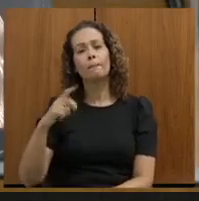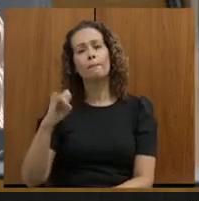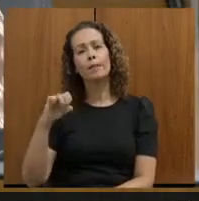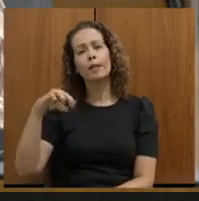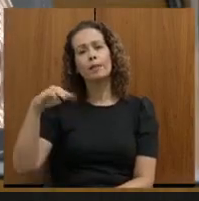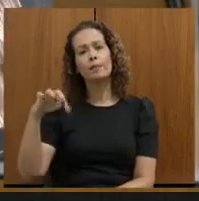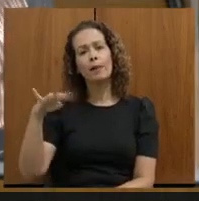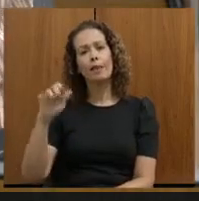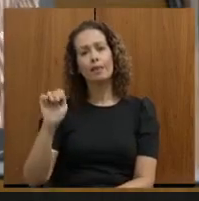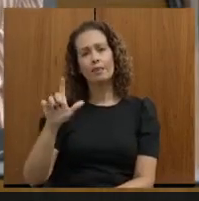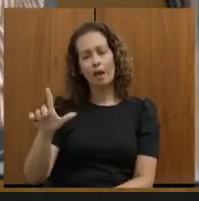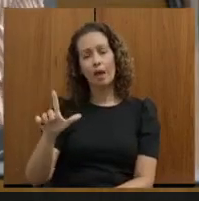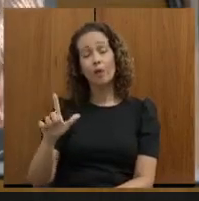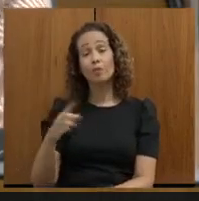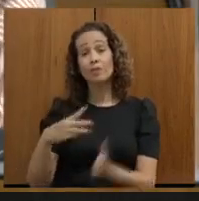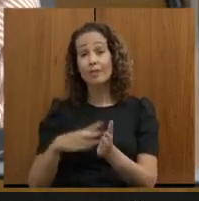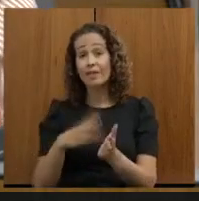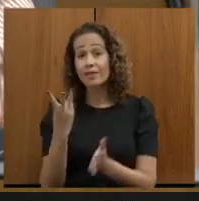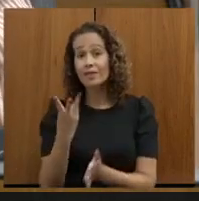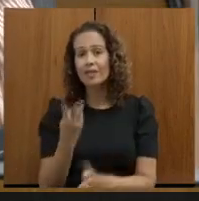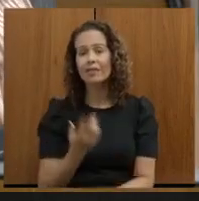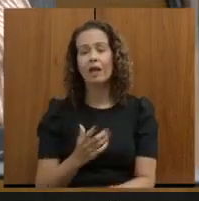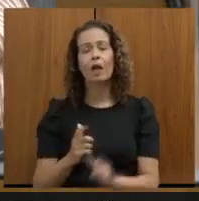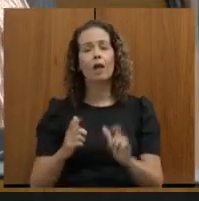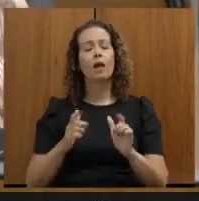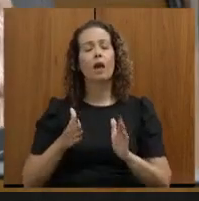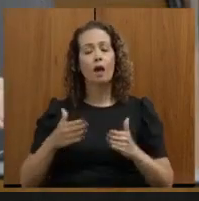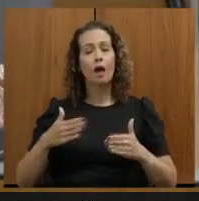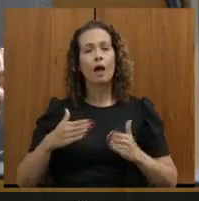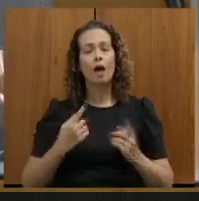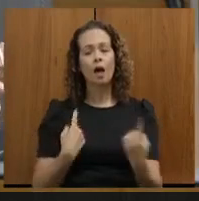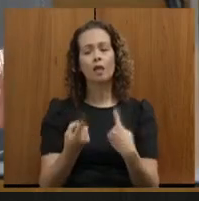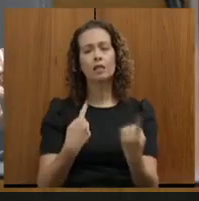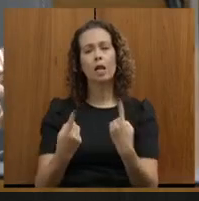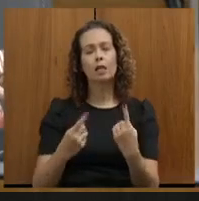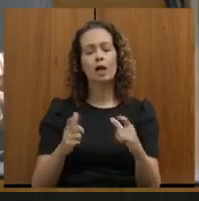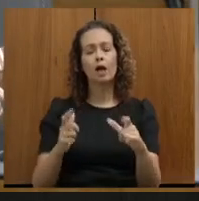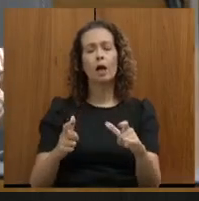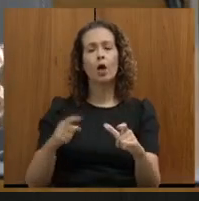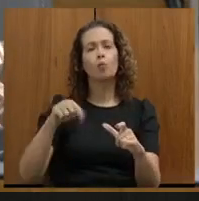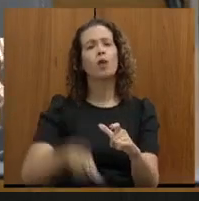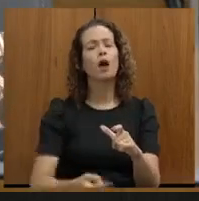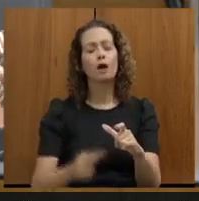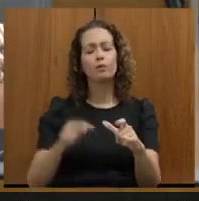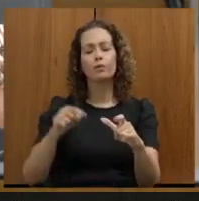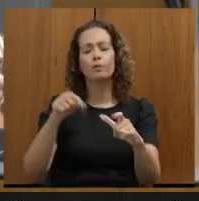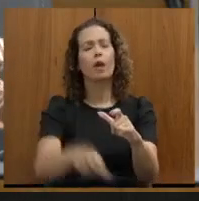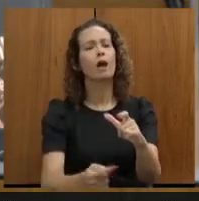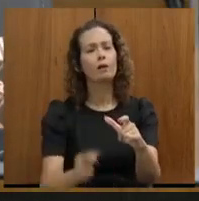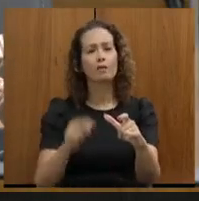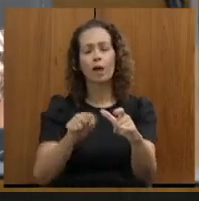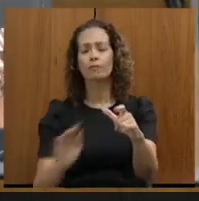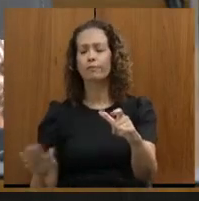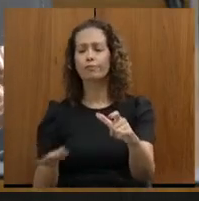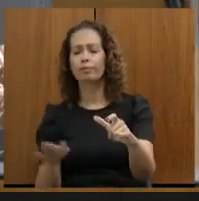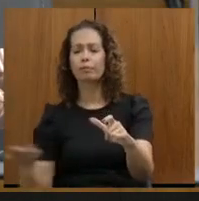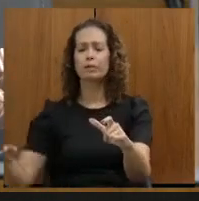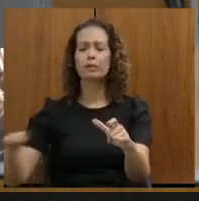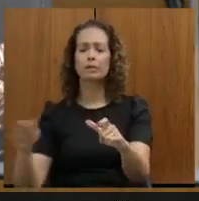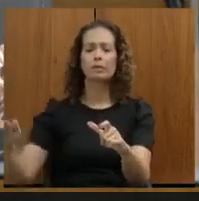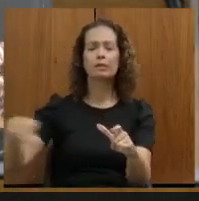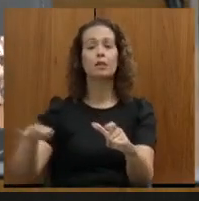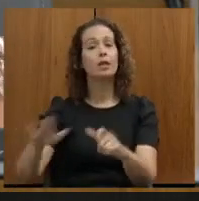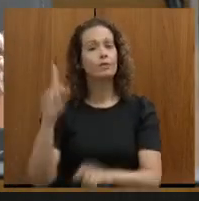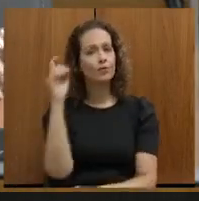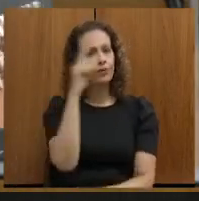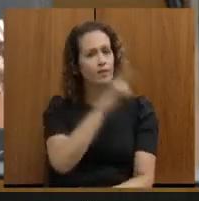a gente anda mais, é quase que um buraco só e a gente vai ali pelo acostamento tentando se virar. E eu sei do empenho